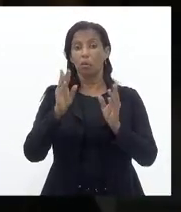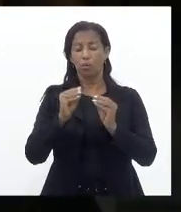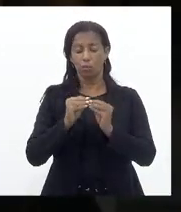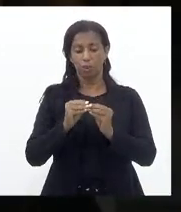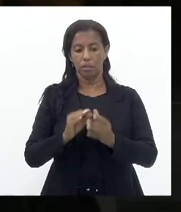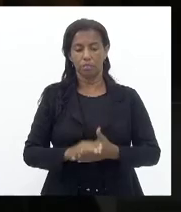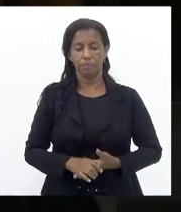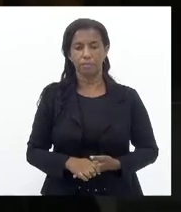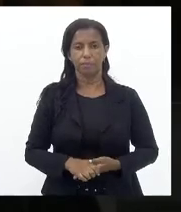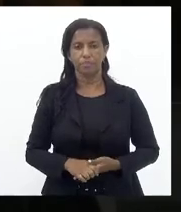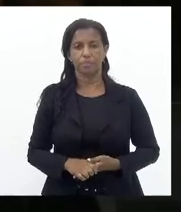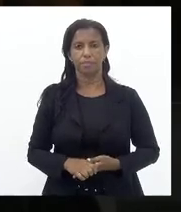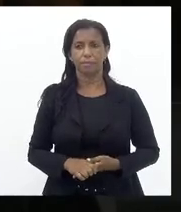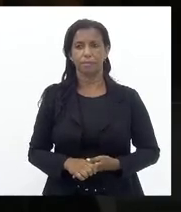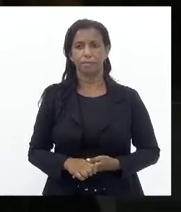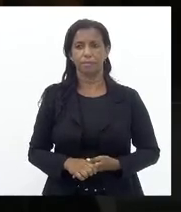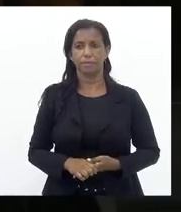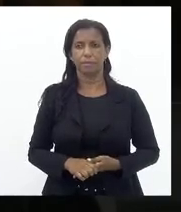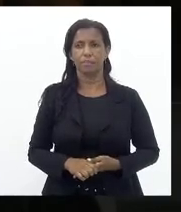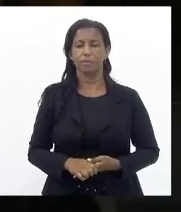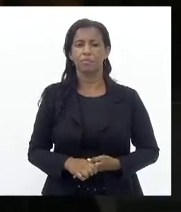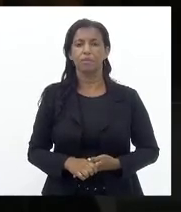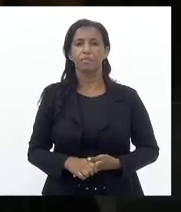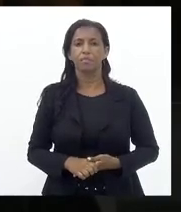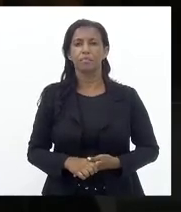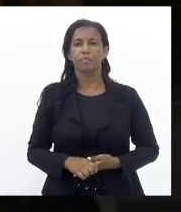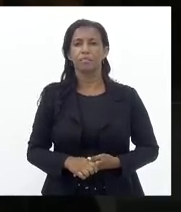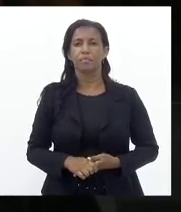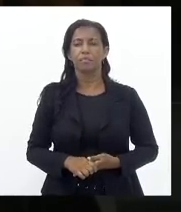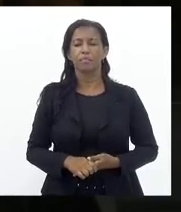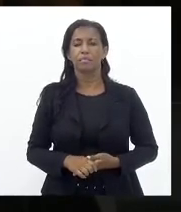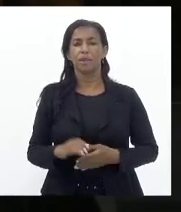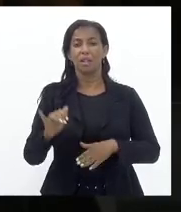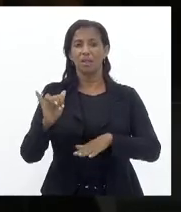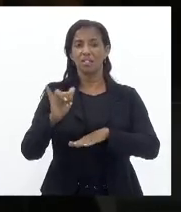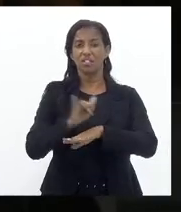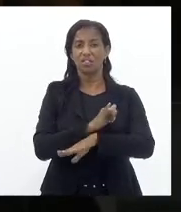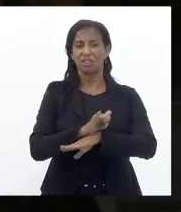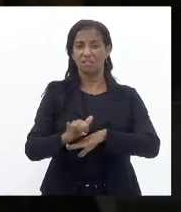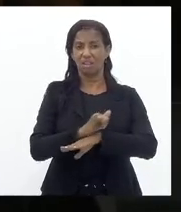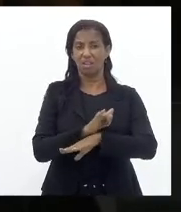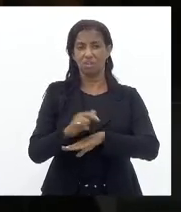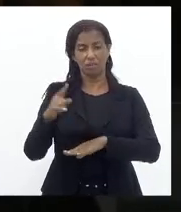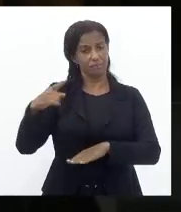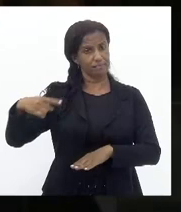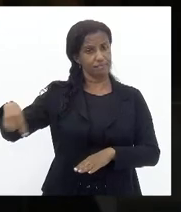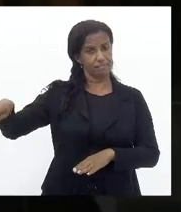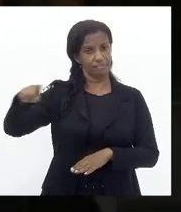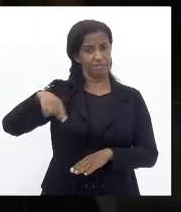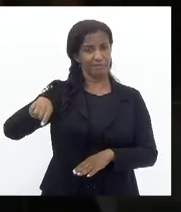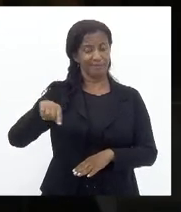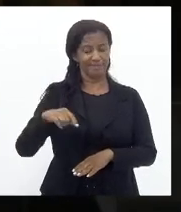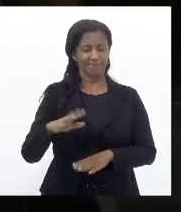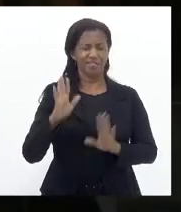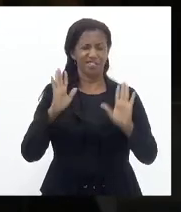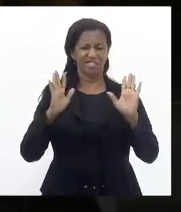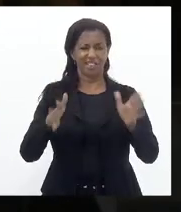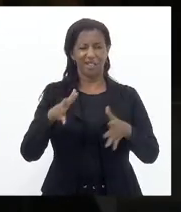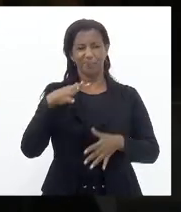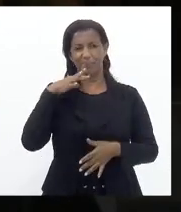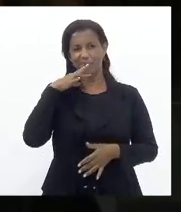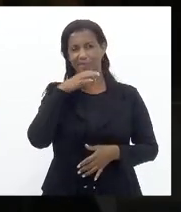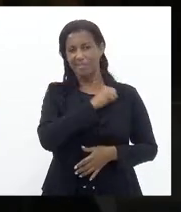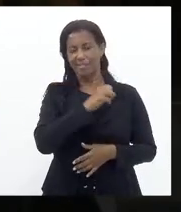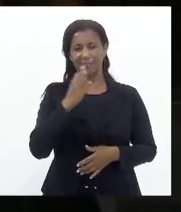Eu deixo aqui Muito claro A estratégia deles Nós já percebemos E sabemos qual